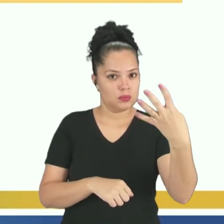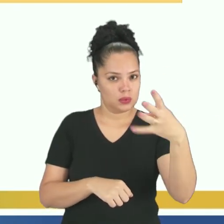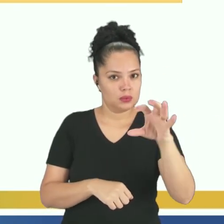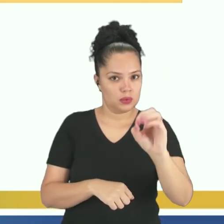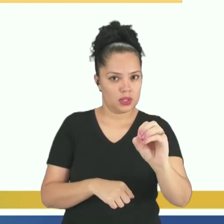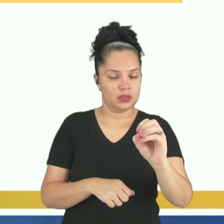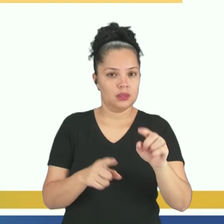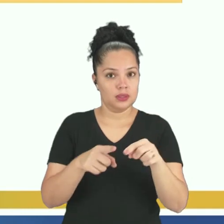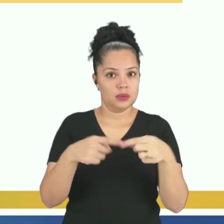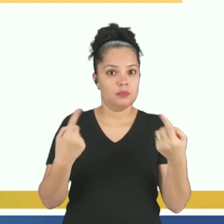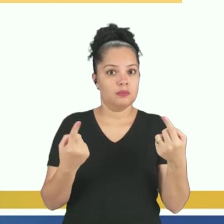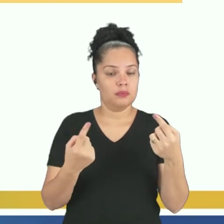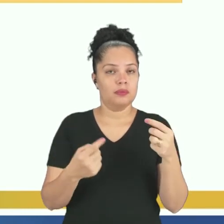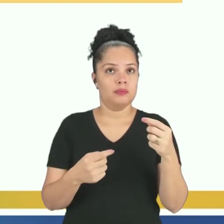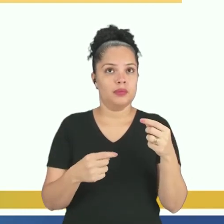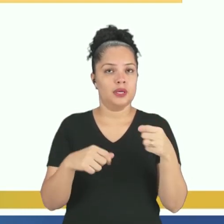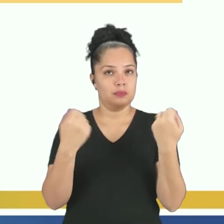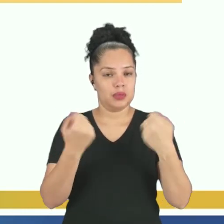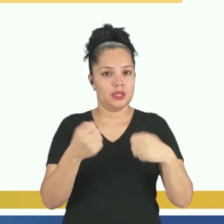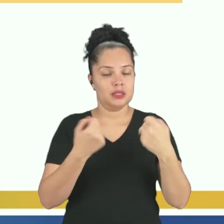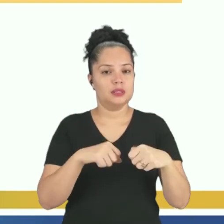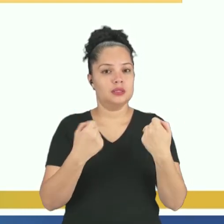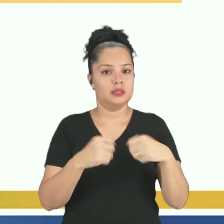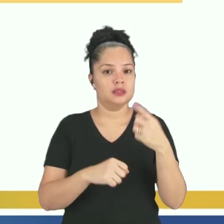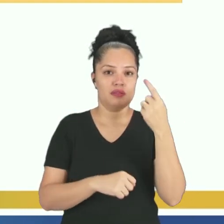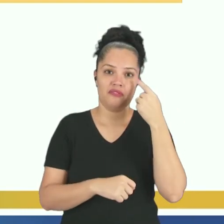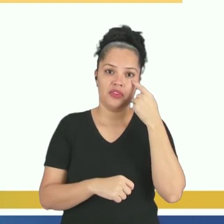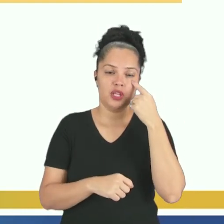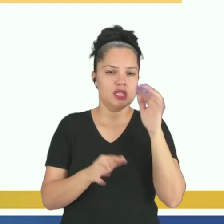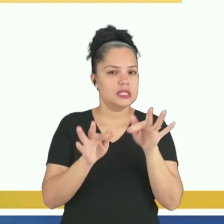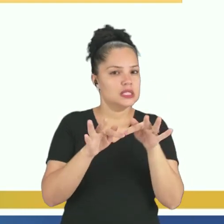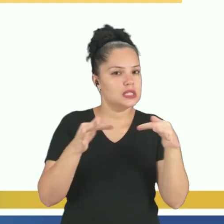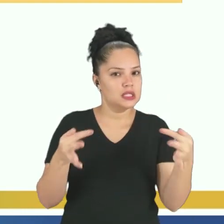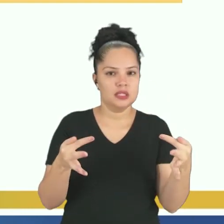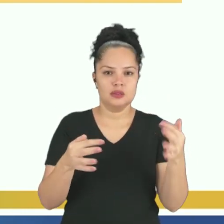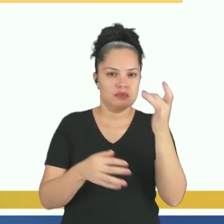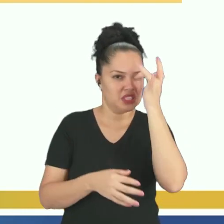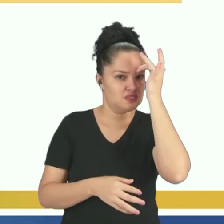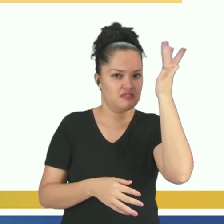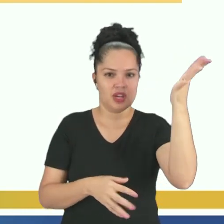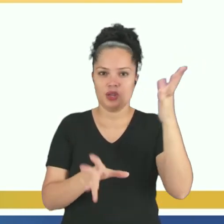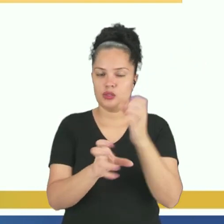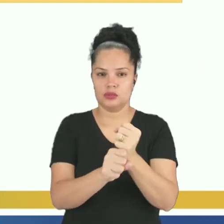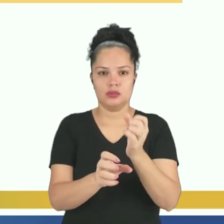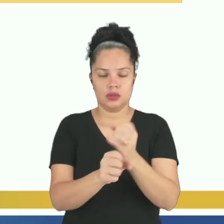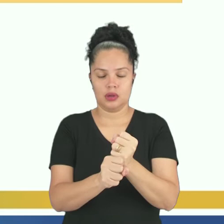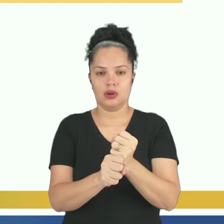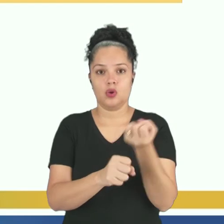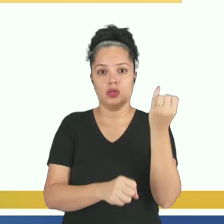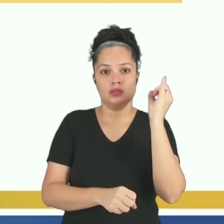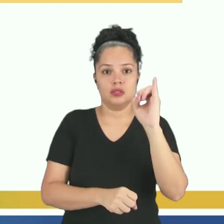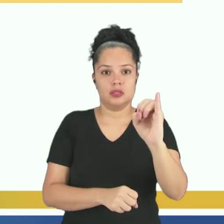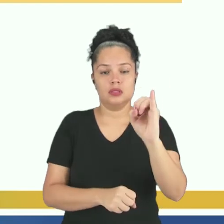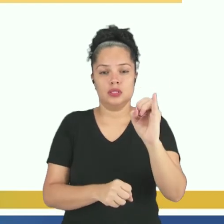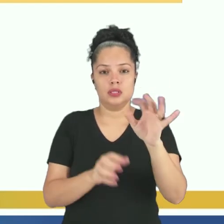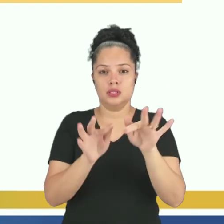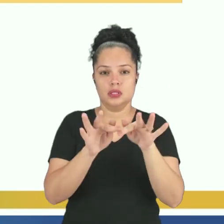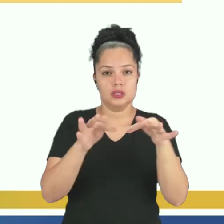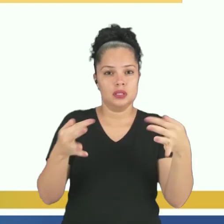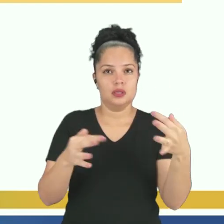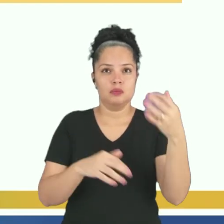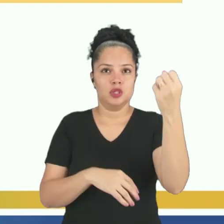Só que vamos simplificar essa fração para ficar mais fácil os nossos cálculos. Se eu simplificar a fração